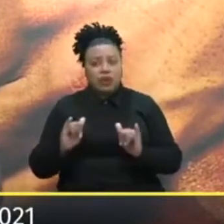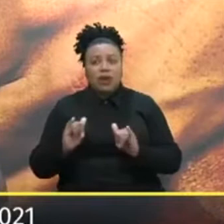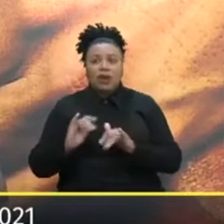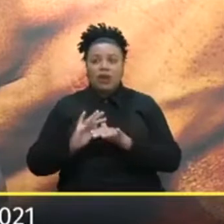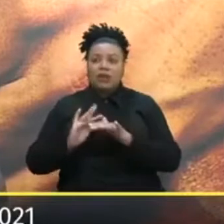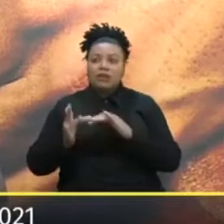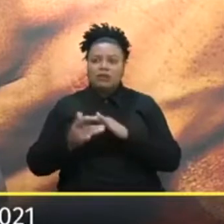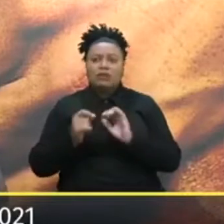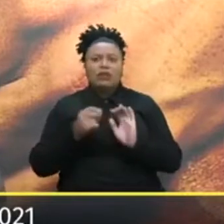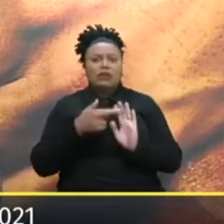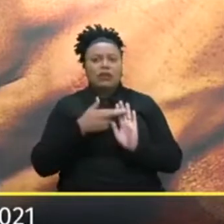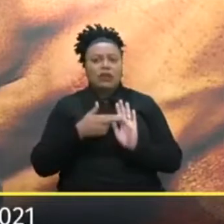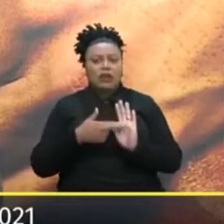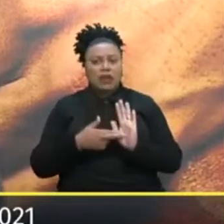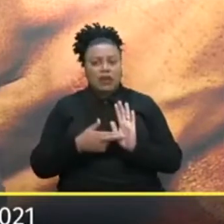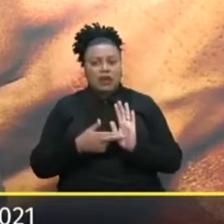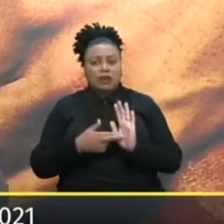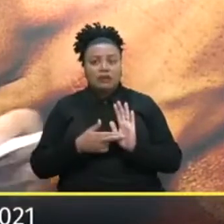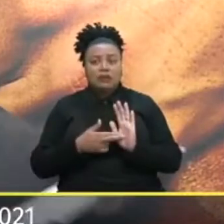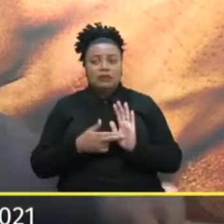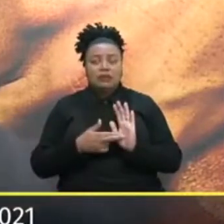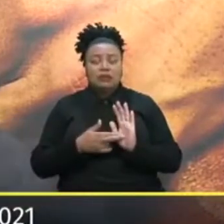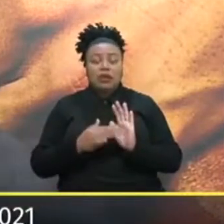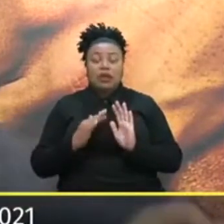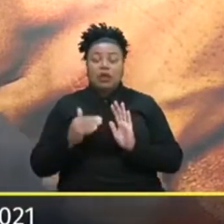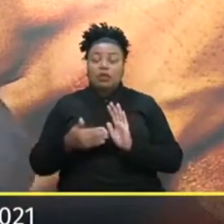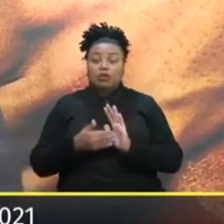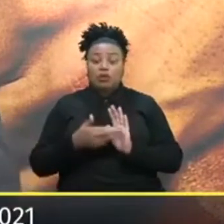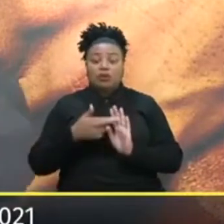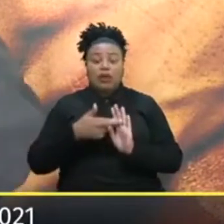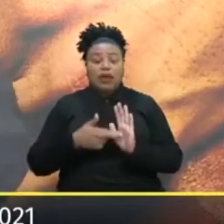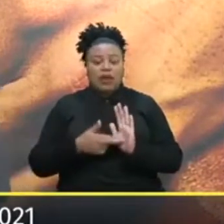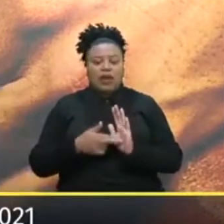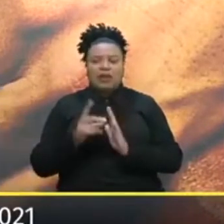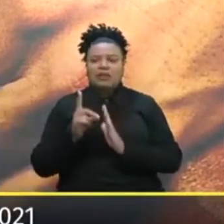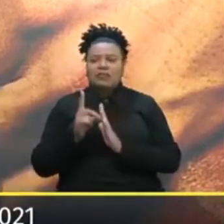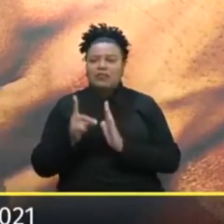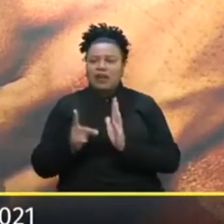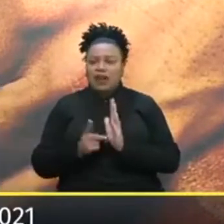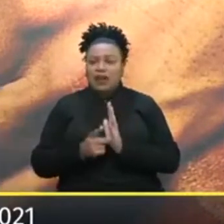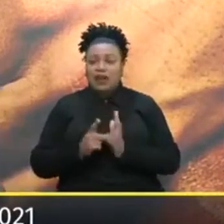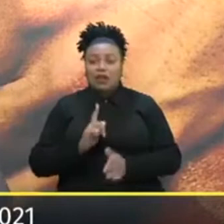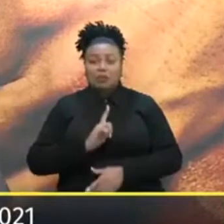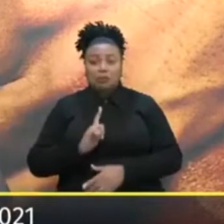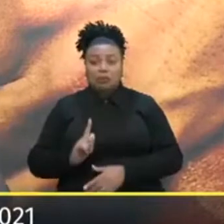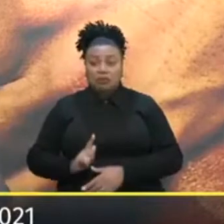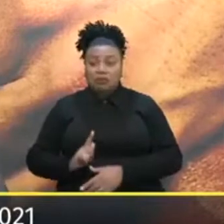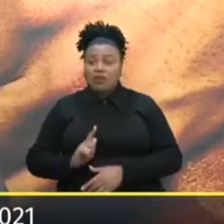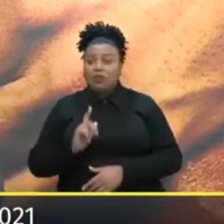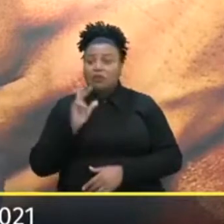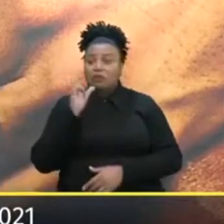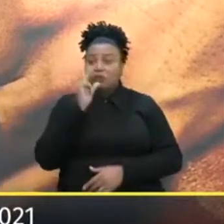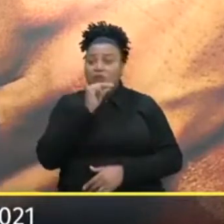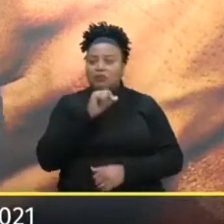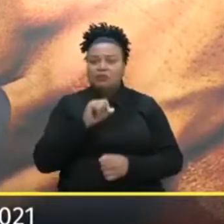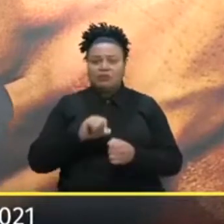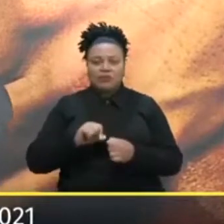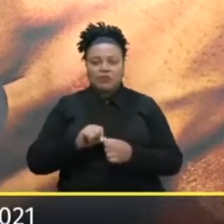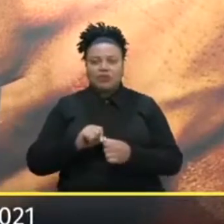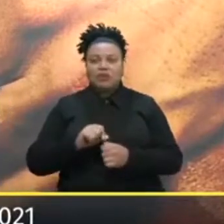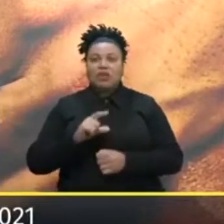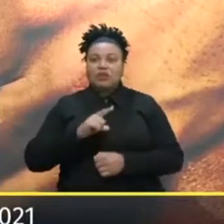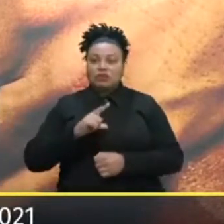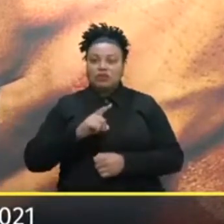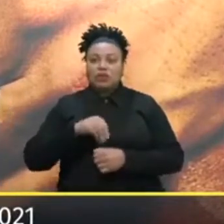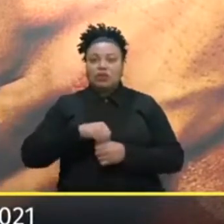De protocolos De todos Os protocolos Os decretos Que o governo do estado E o município faziam Isso A gente tinha uma